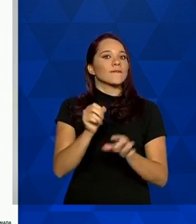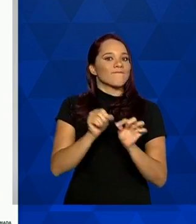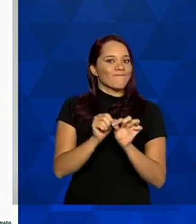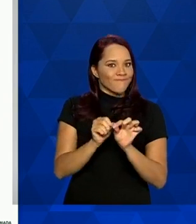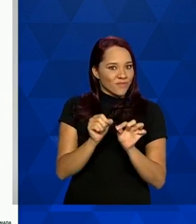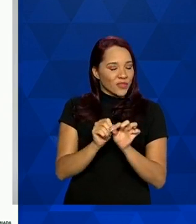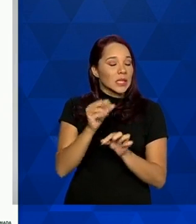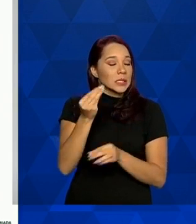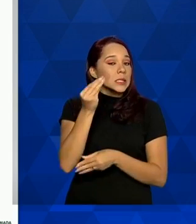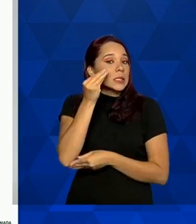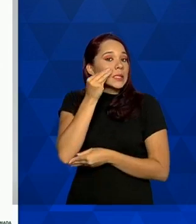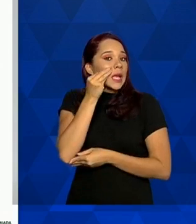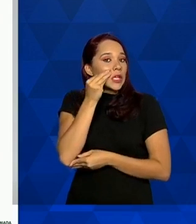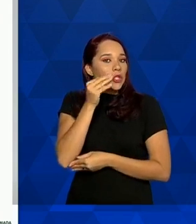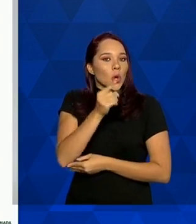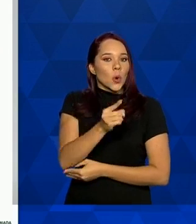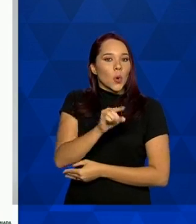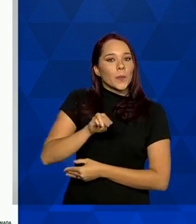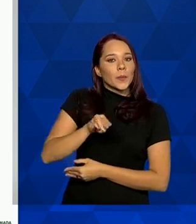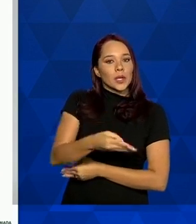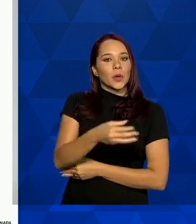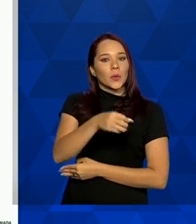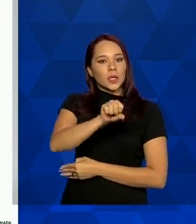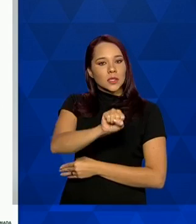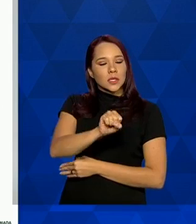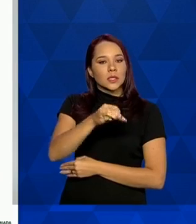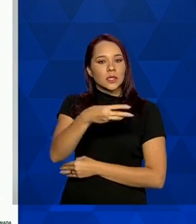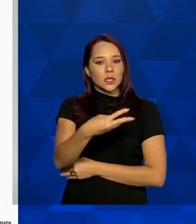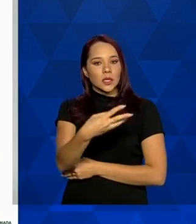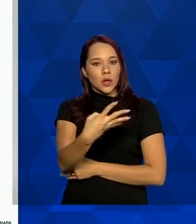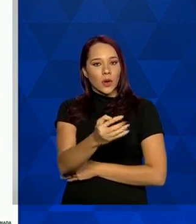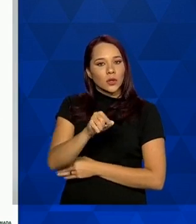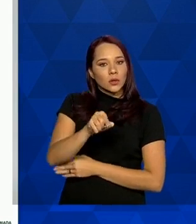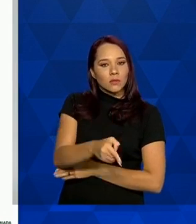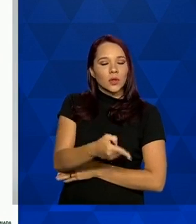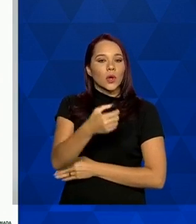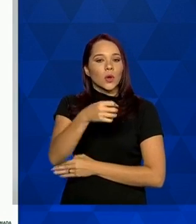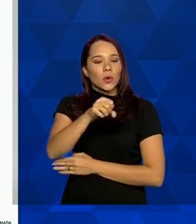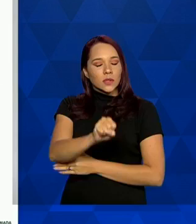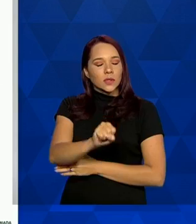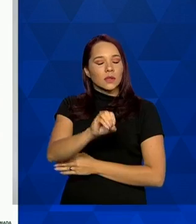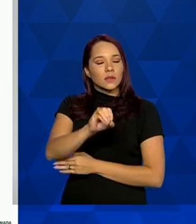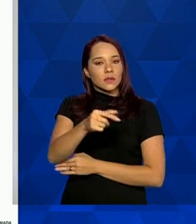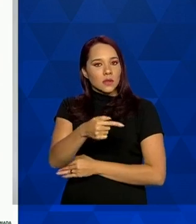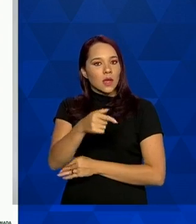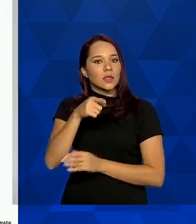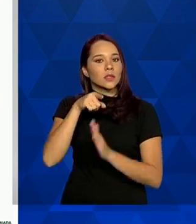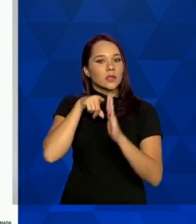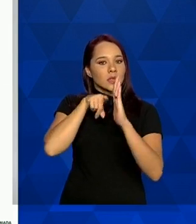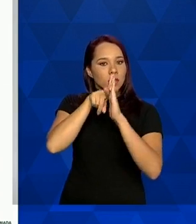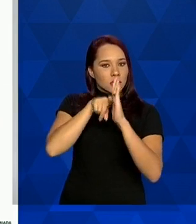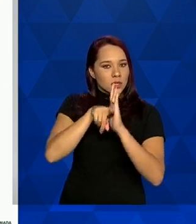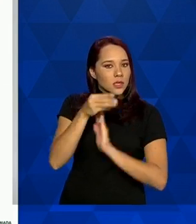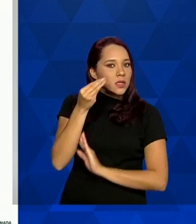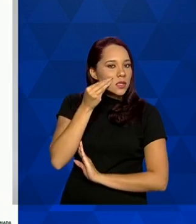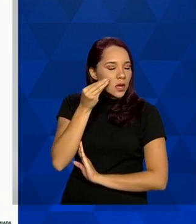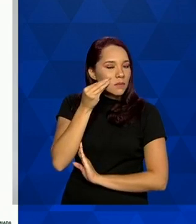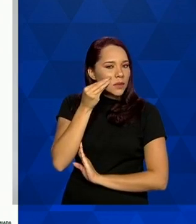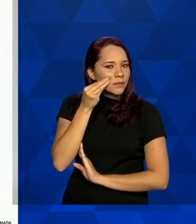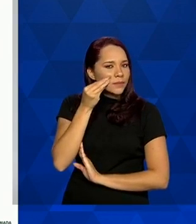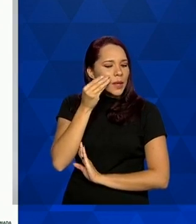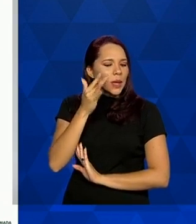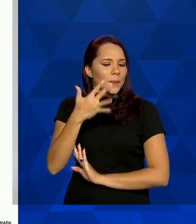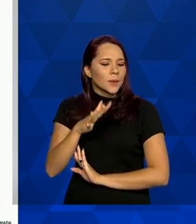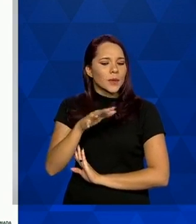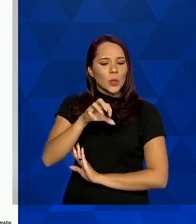registramos 1.834.807 exames isso dá uma taxa de